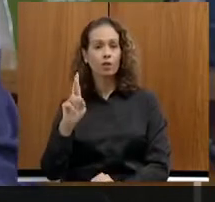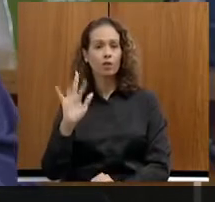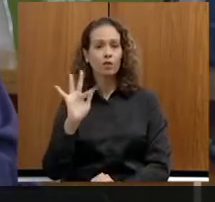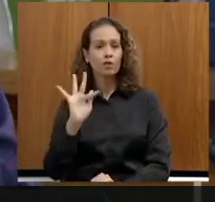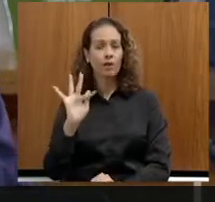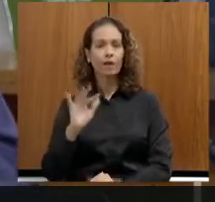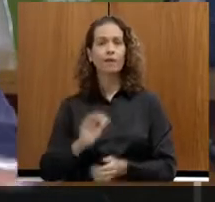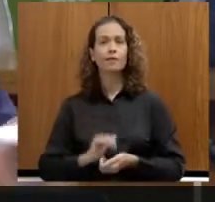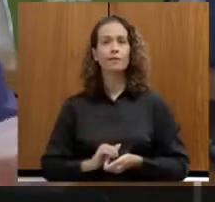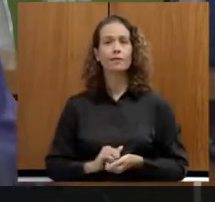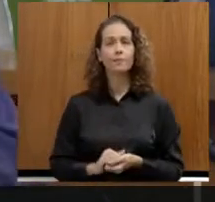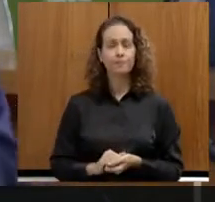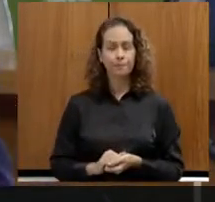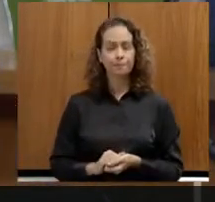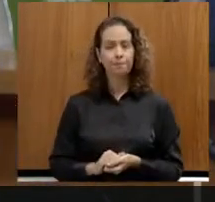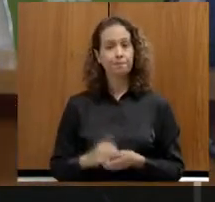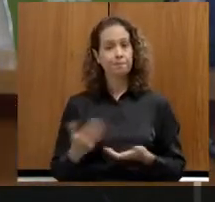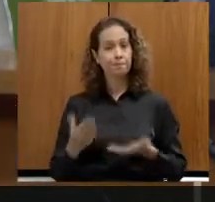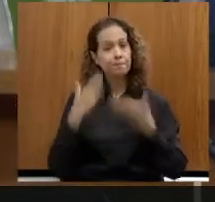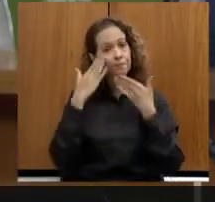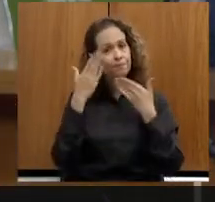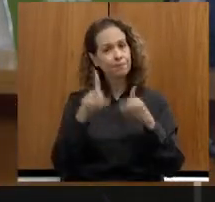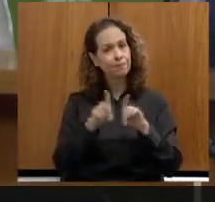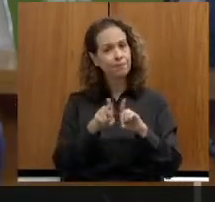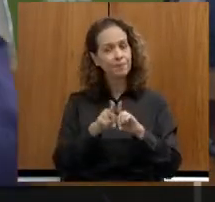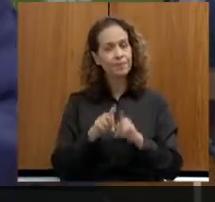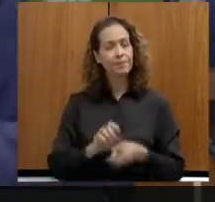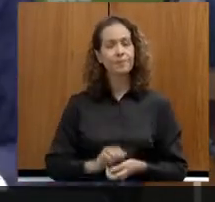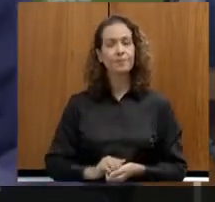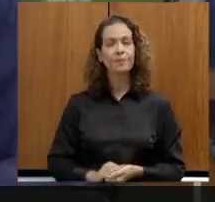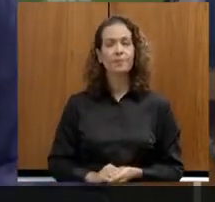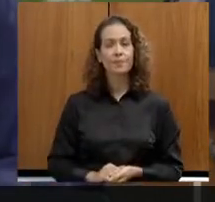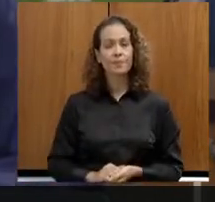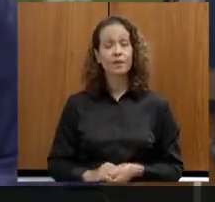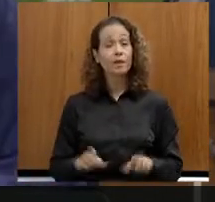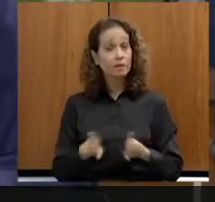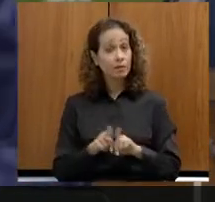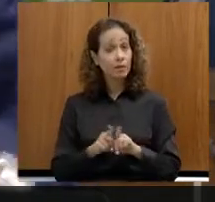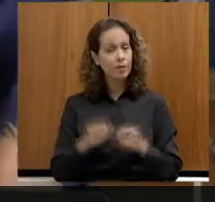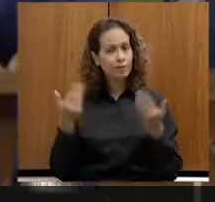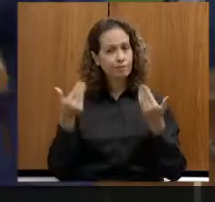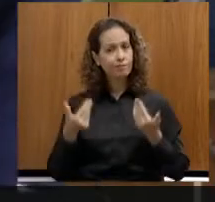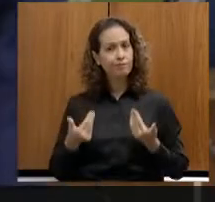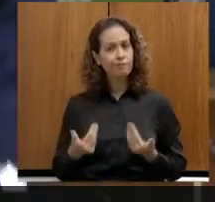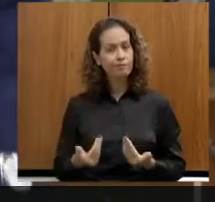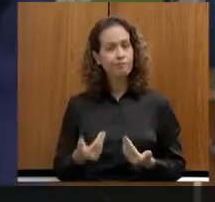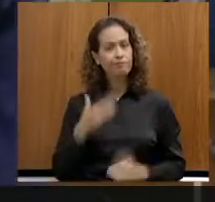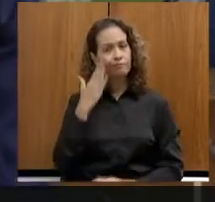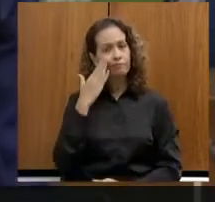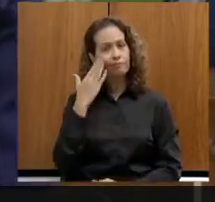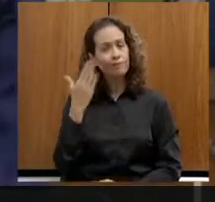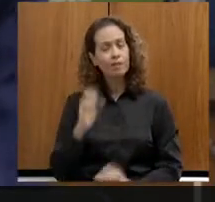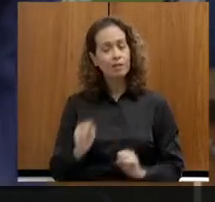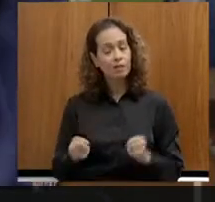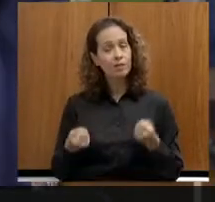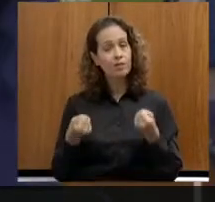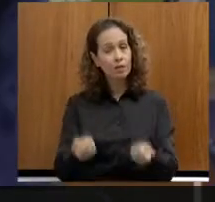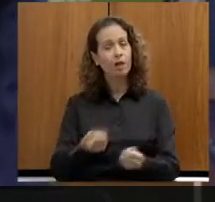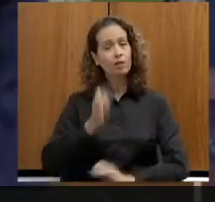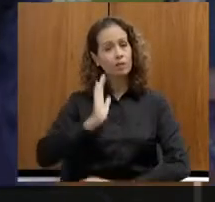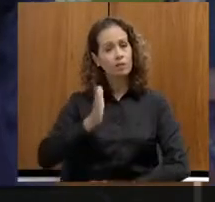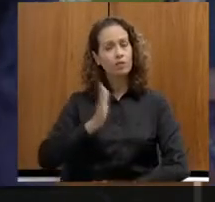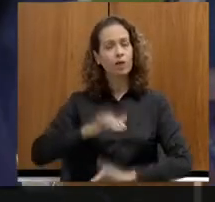deputado Carlos Henrique, fazendo um agradecimento. E eu também, sabe, secretário, é mais no sentido de reforçar aí o que foi dito.